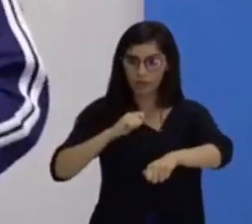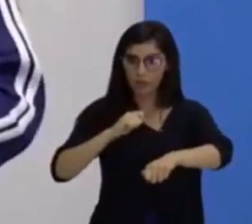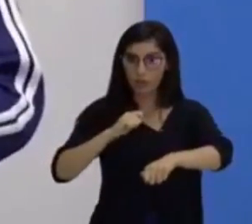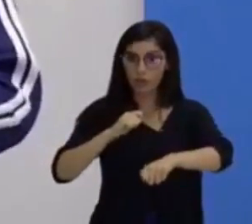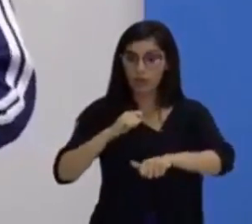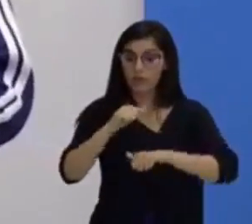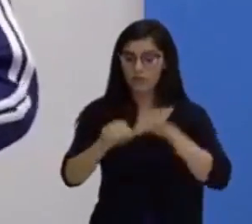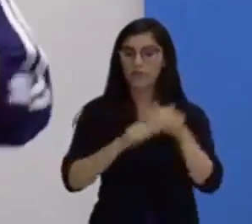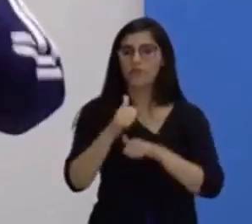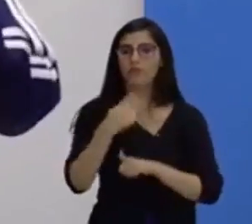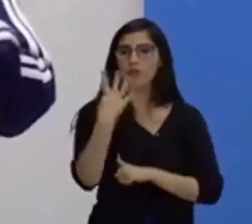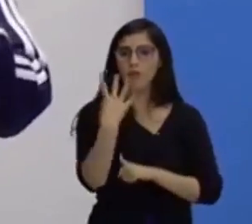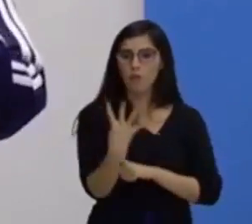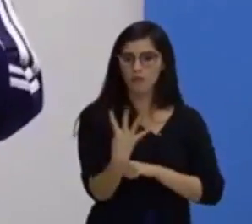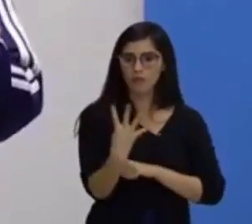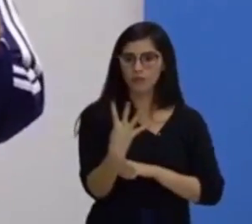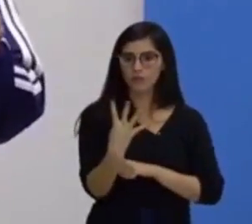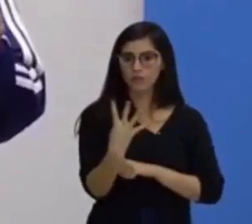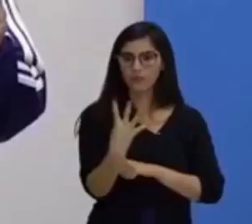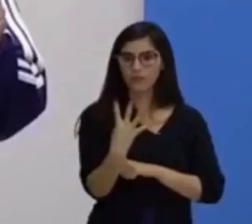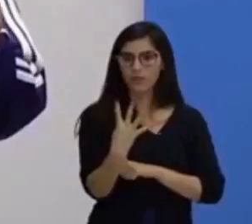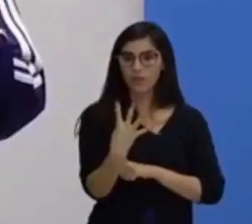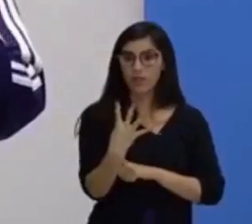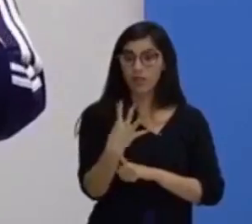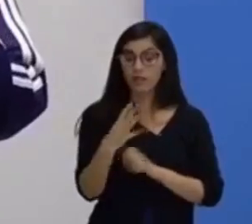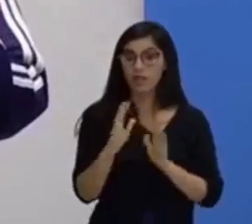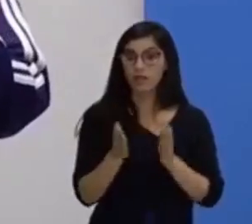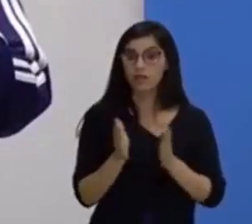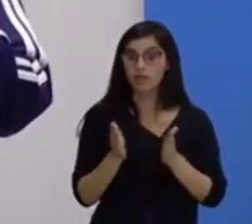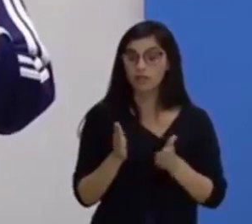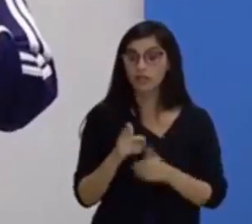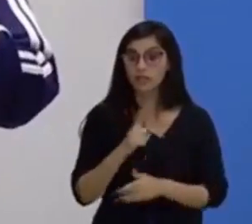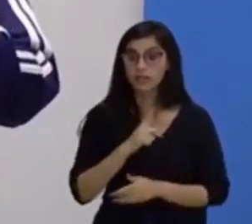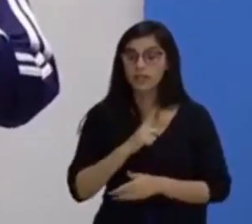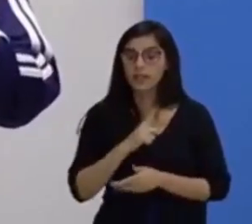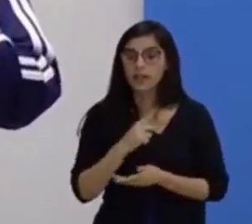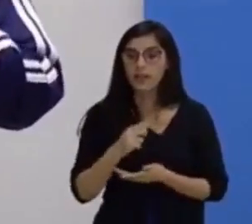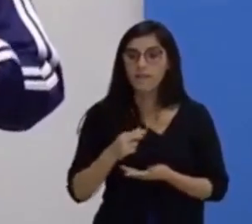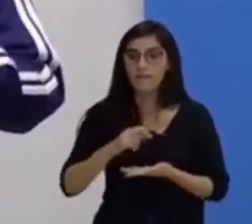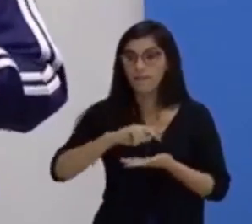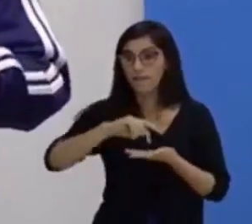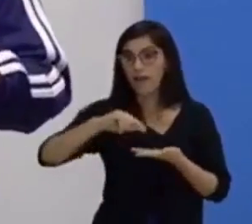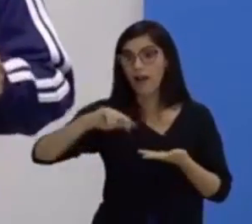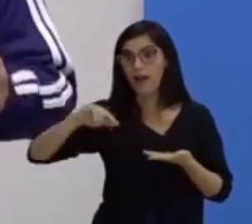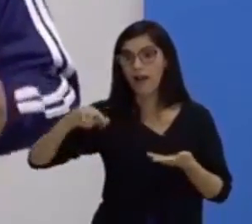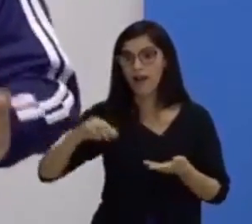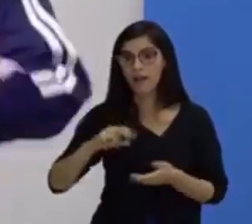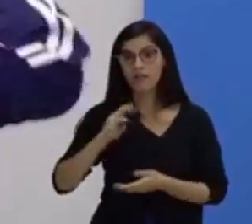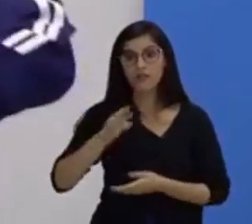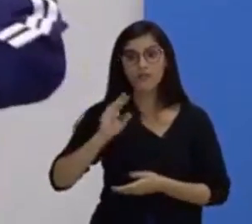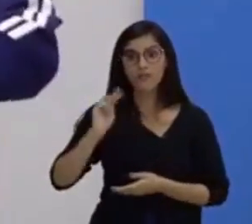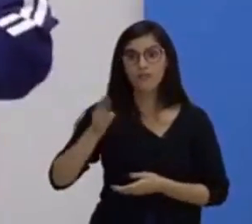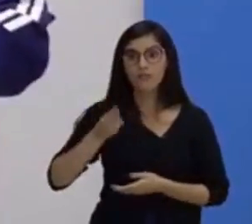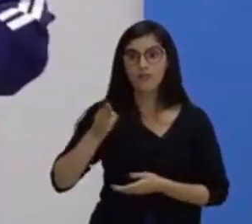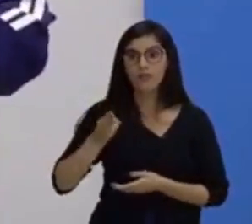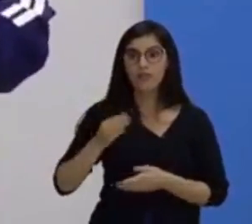folhas. E aí por diante, até que neste instante nós pegamos e temos aqui milhares de folhas. Temos várias. Você